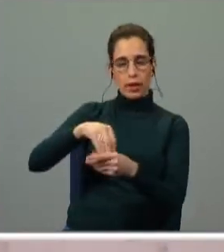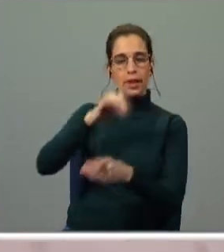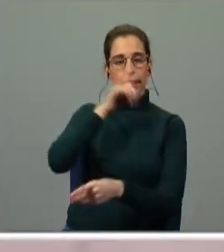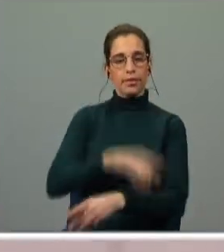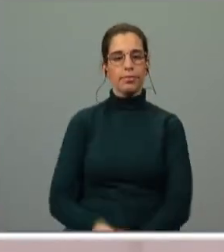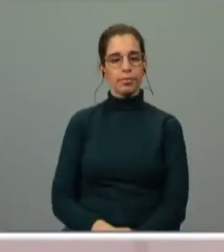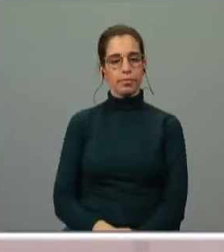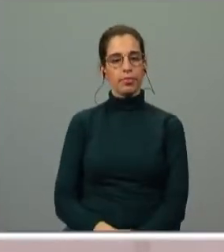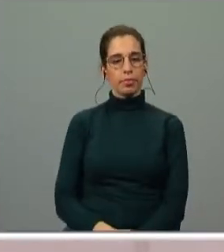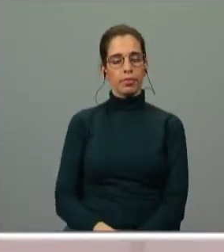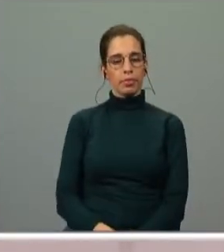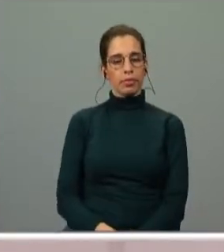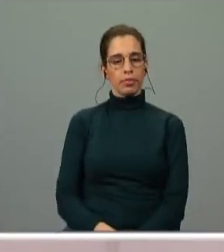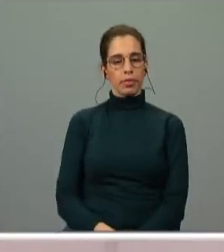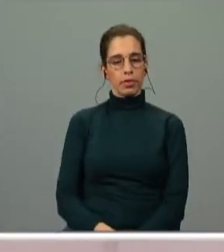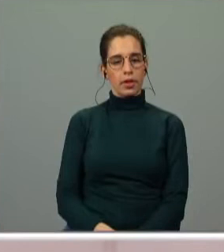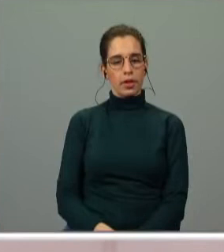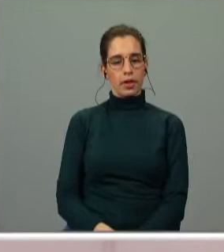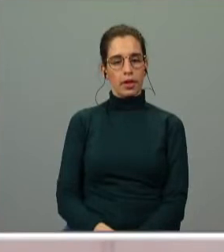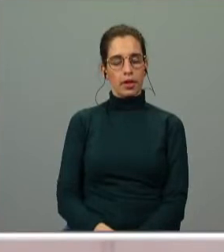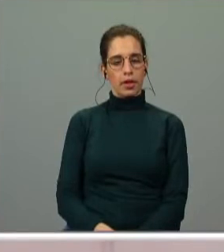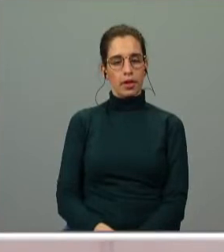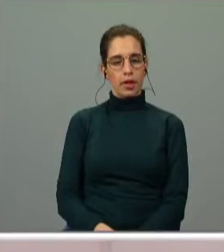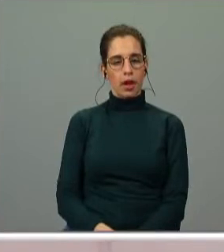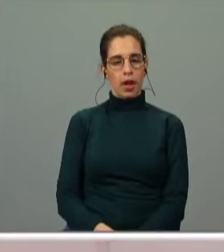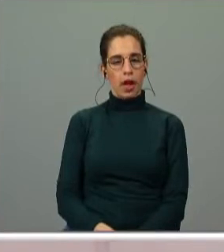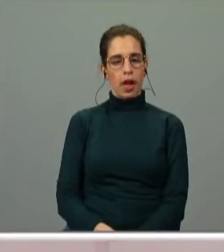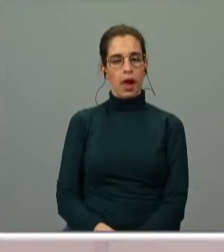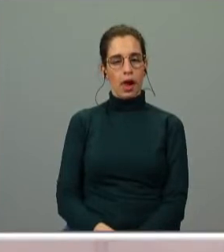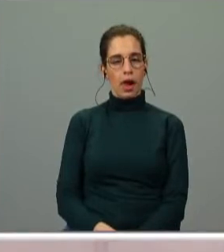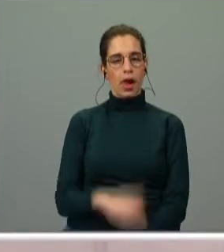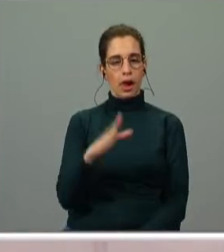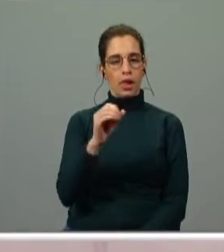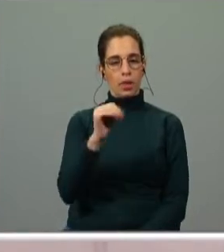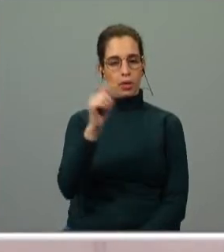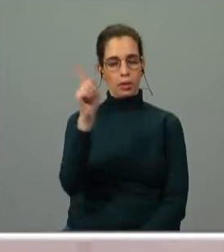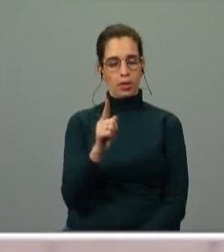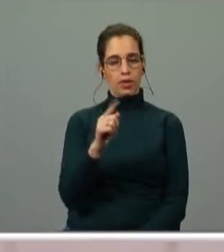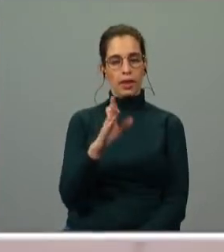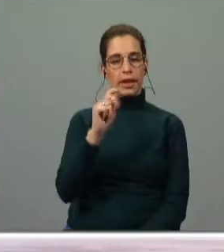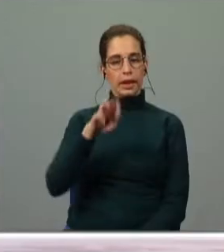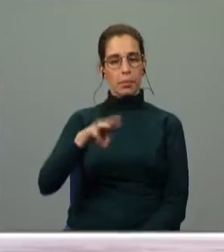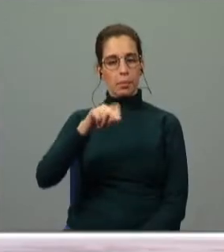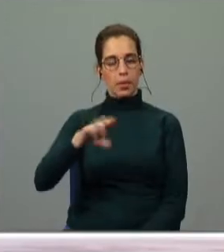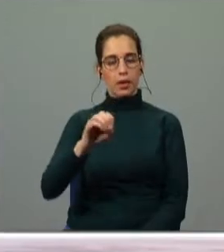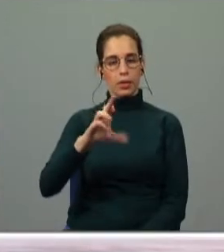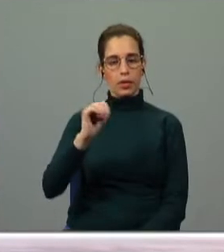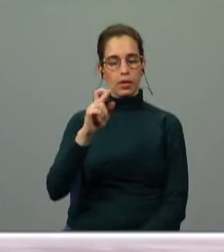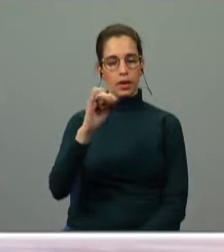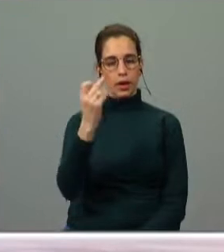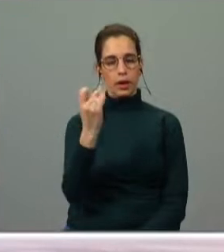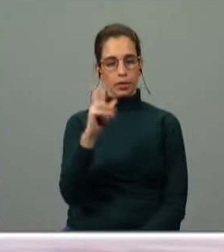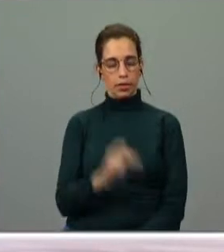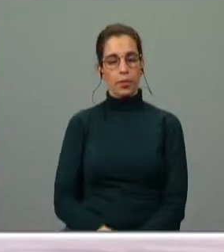José Hermano Saraiva, estava a esquecer do nome do senhor, José Hermano Saraiva, um